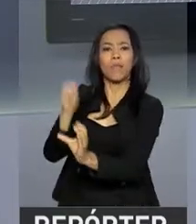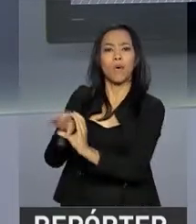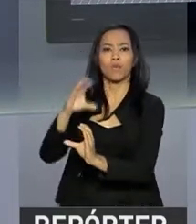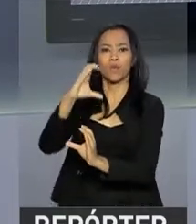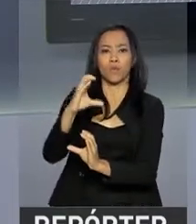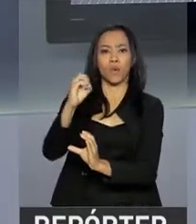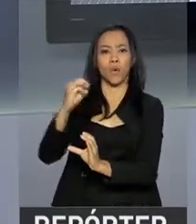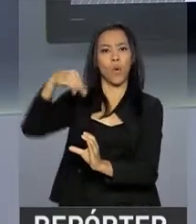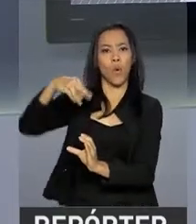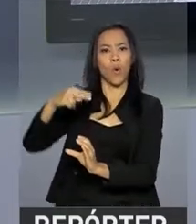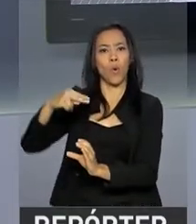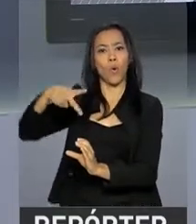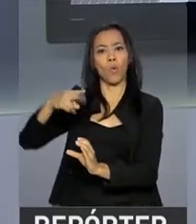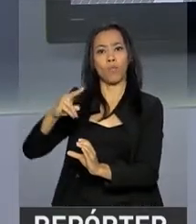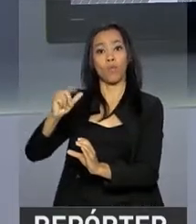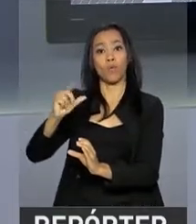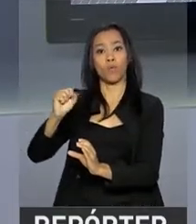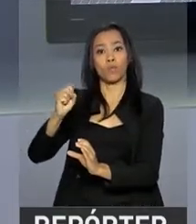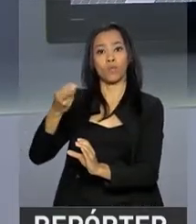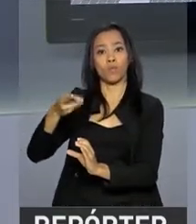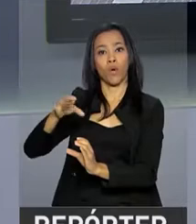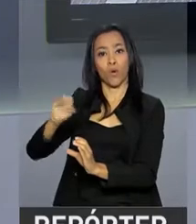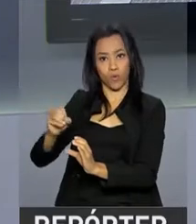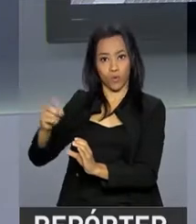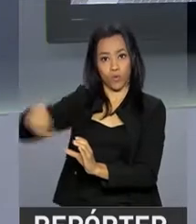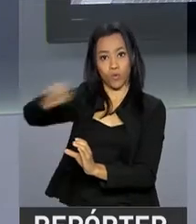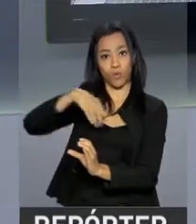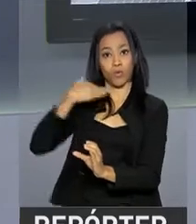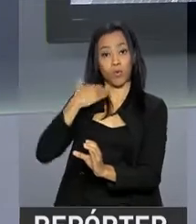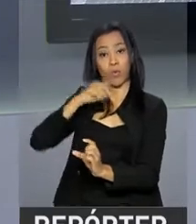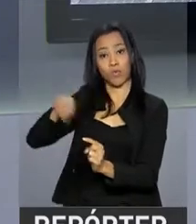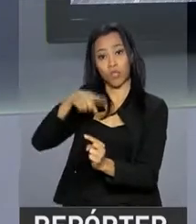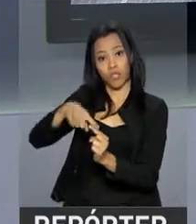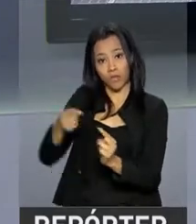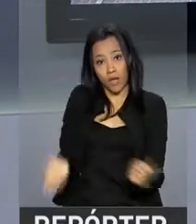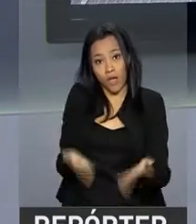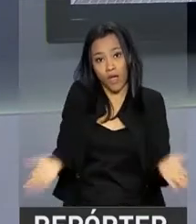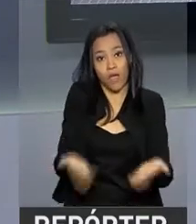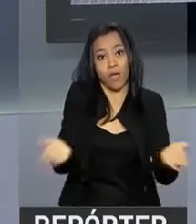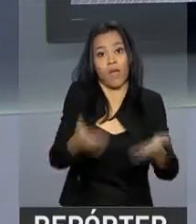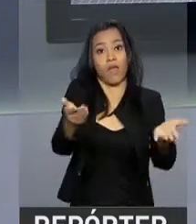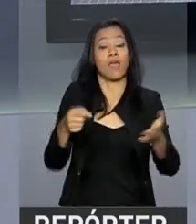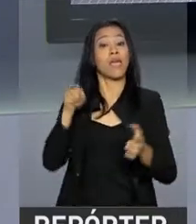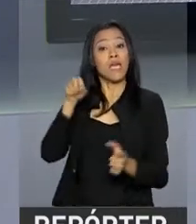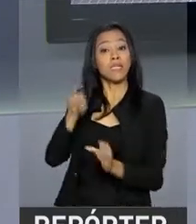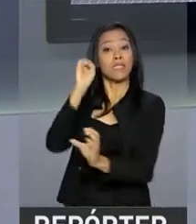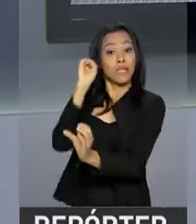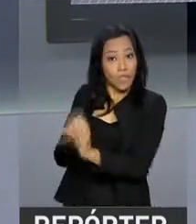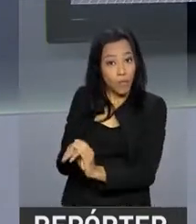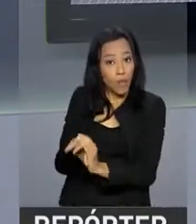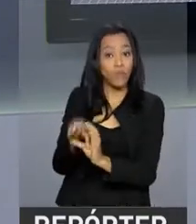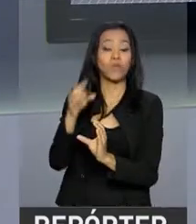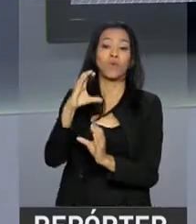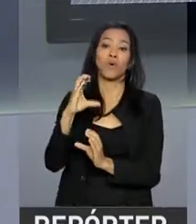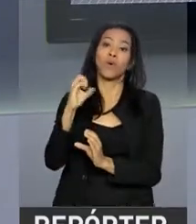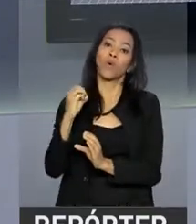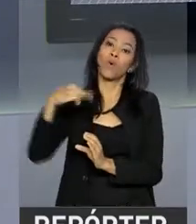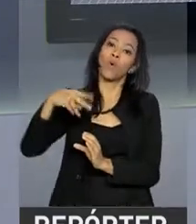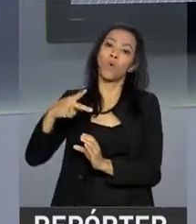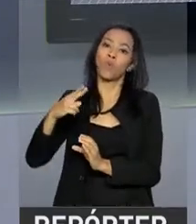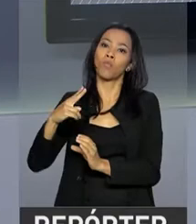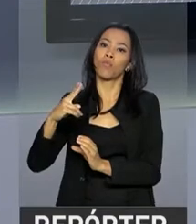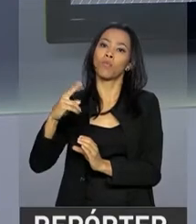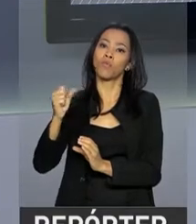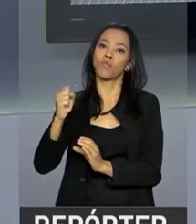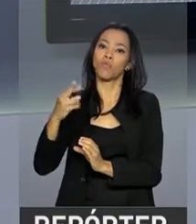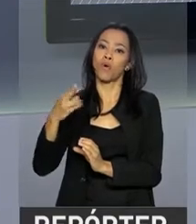26 bilhões de reais e estimular o crescimento da economia. O depósito compulsório é um dos instrumentos utilizados pelo Banco Central